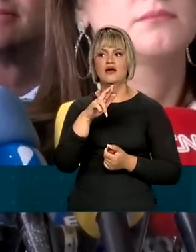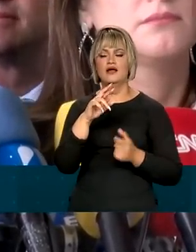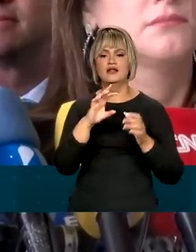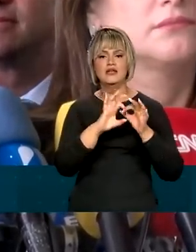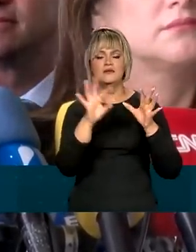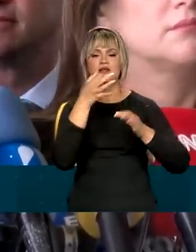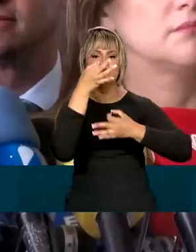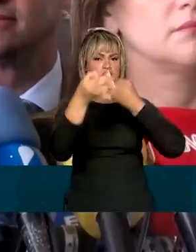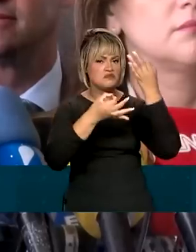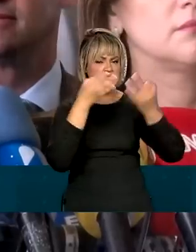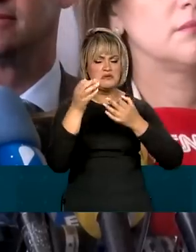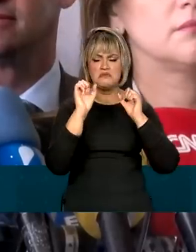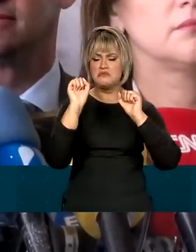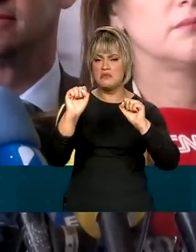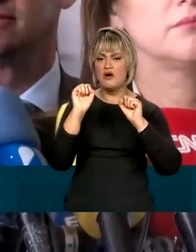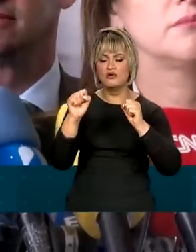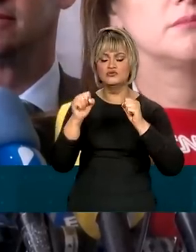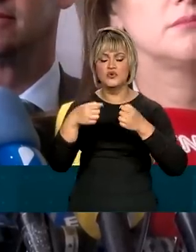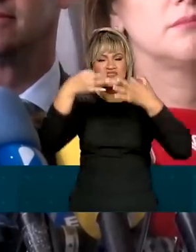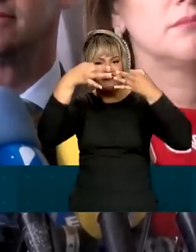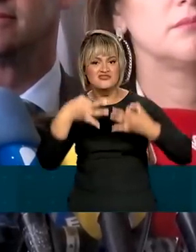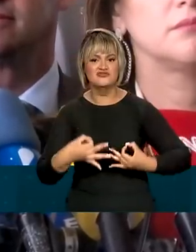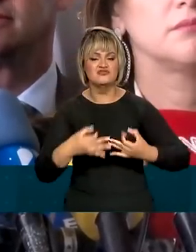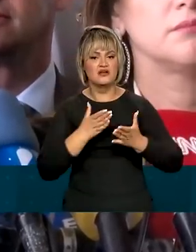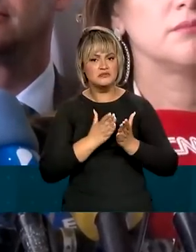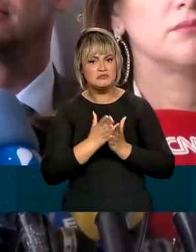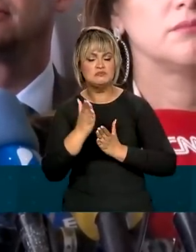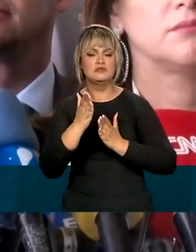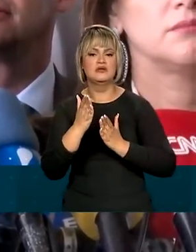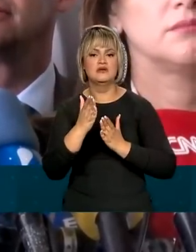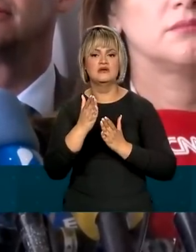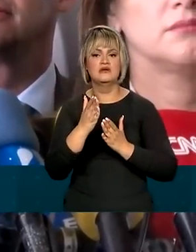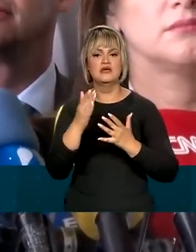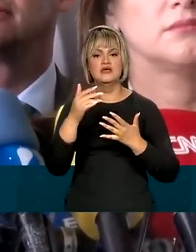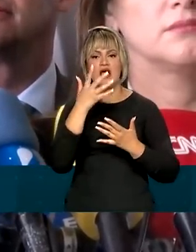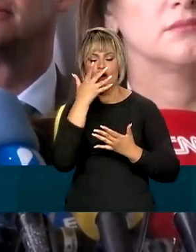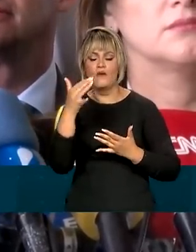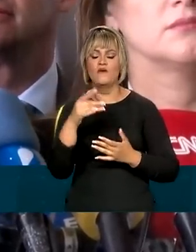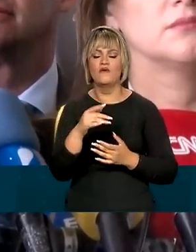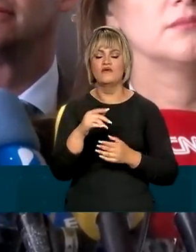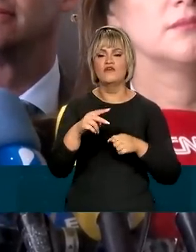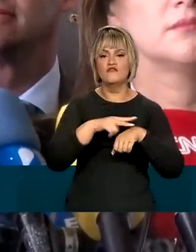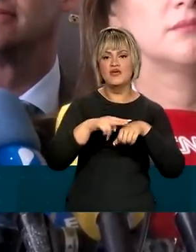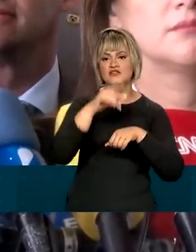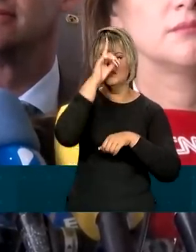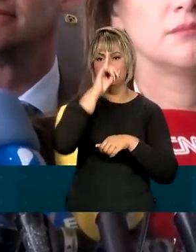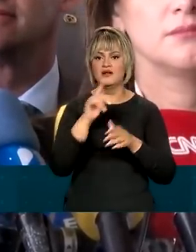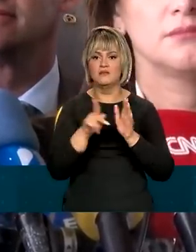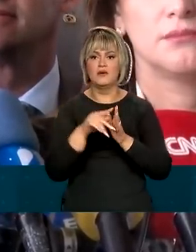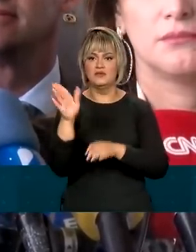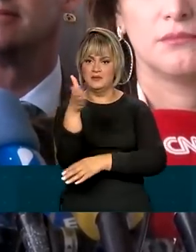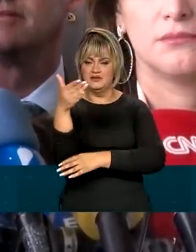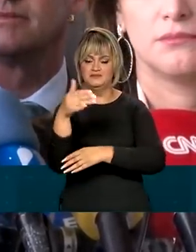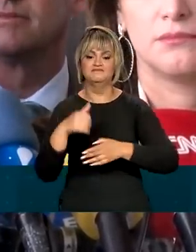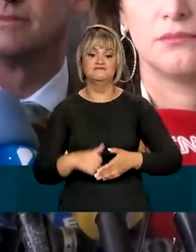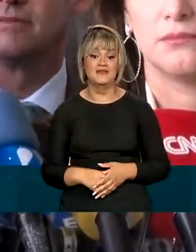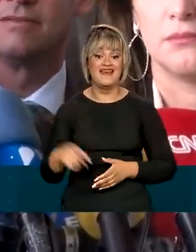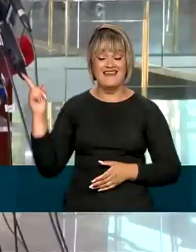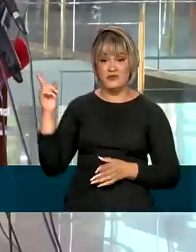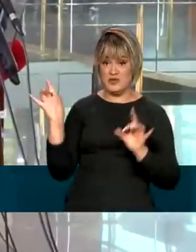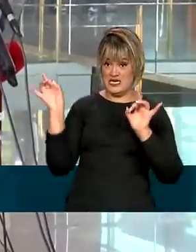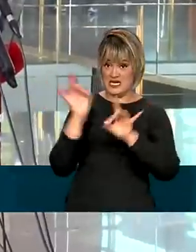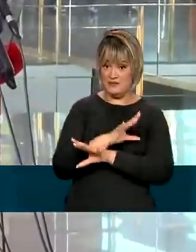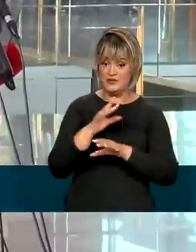liberdade de opinião, a honestidade e as cores verde e amarela da nossa bandeira. Após a fala de Jair